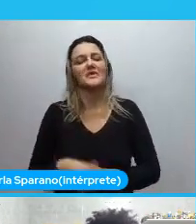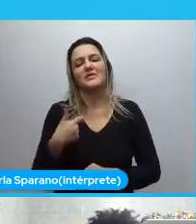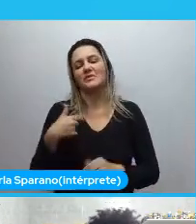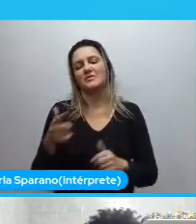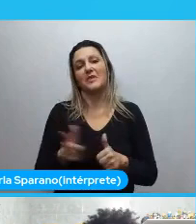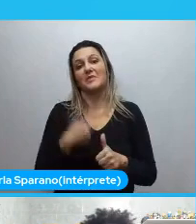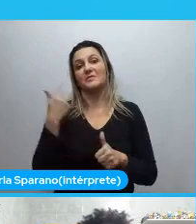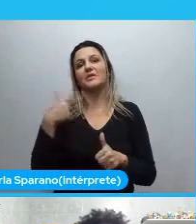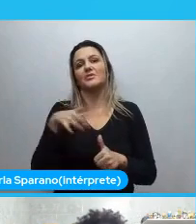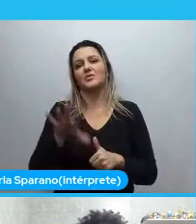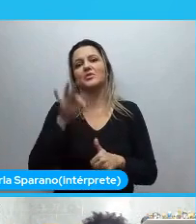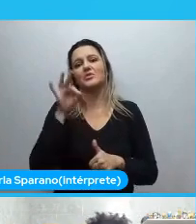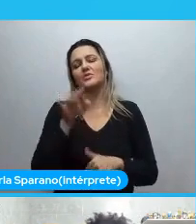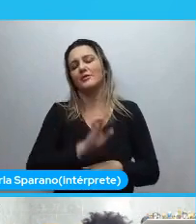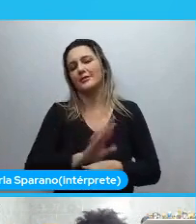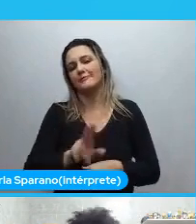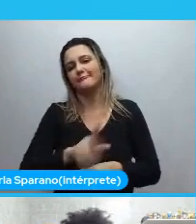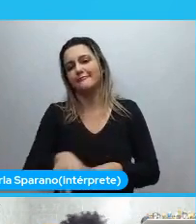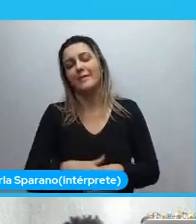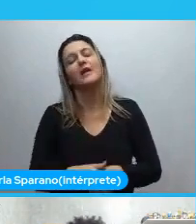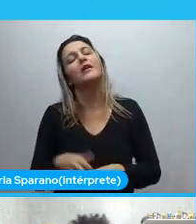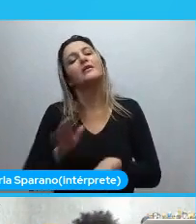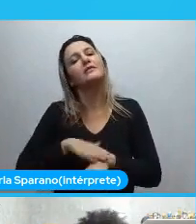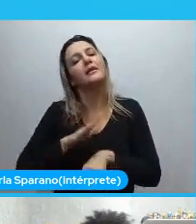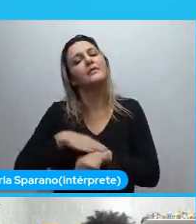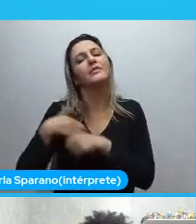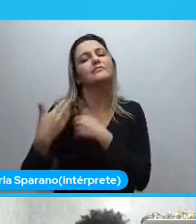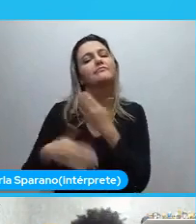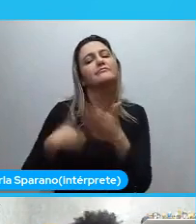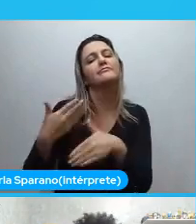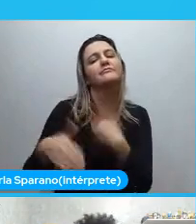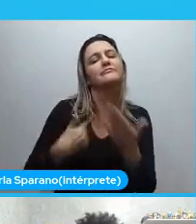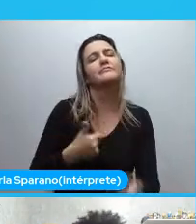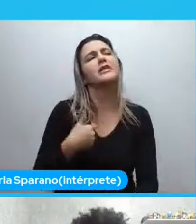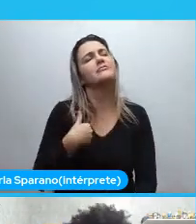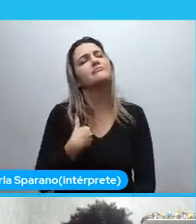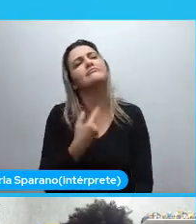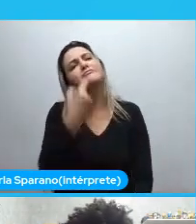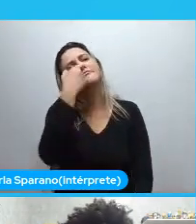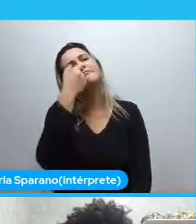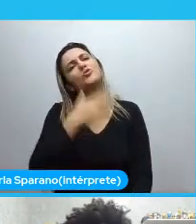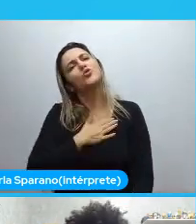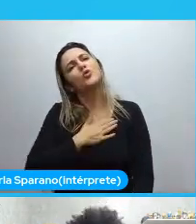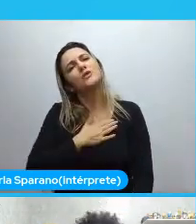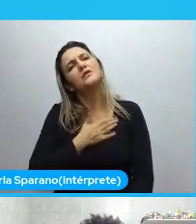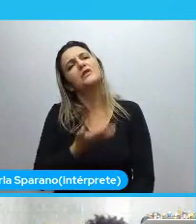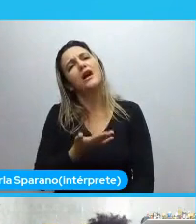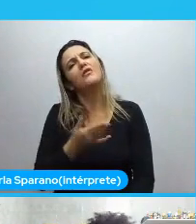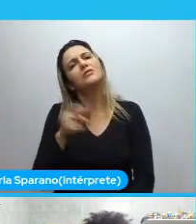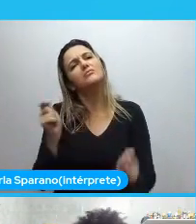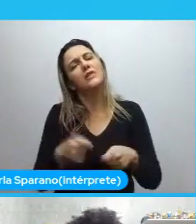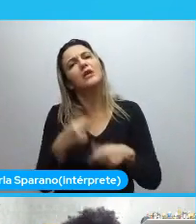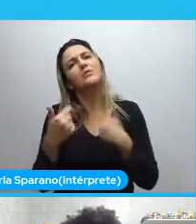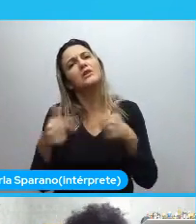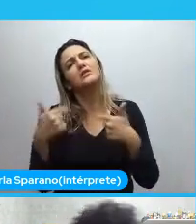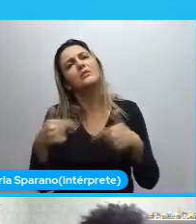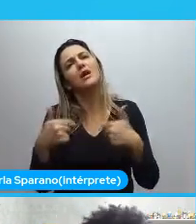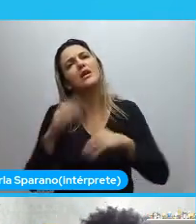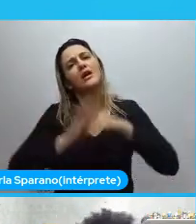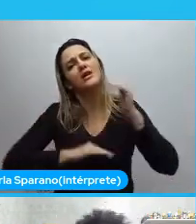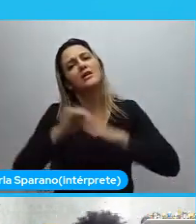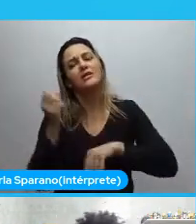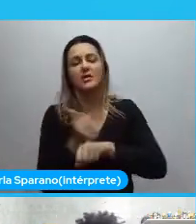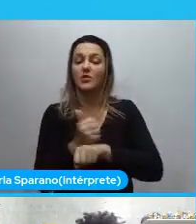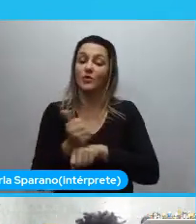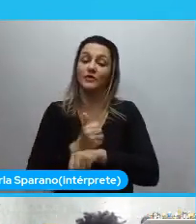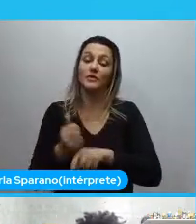escolha. Assim. E aí. Com o passar do tempo. Eu fui vendo o que eu gostava daquilo. Aquilo podia ser entendido como profissão. Mas ainda assim. No meio do